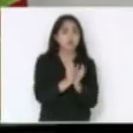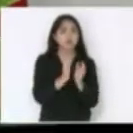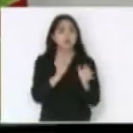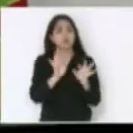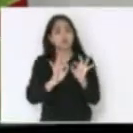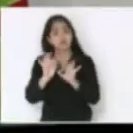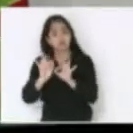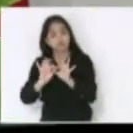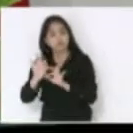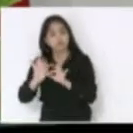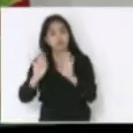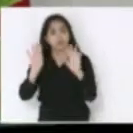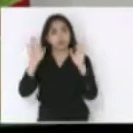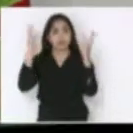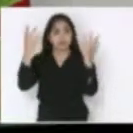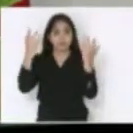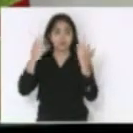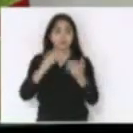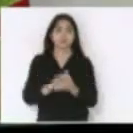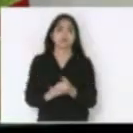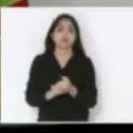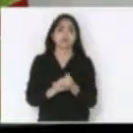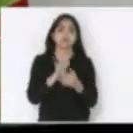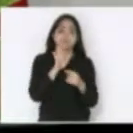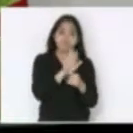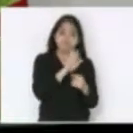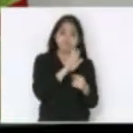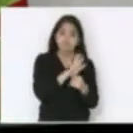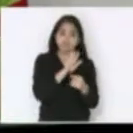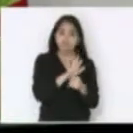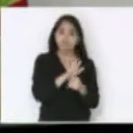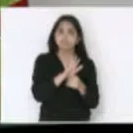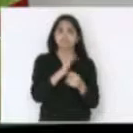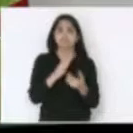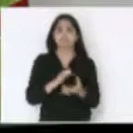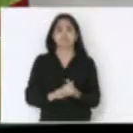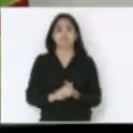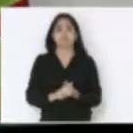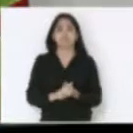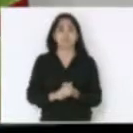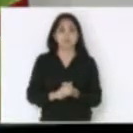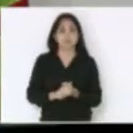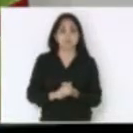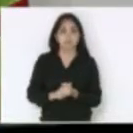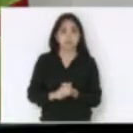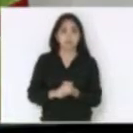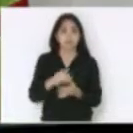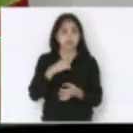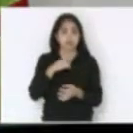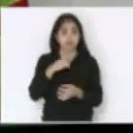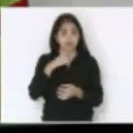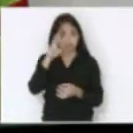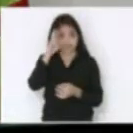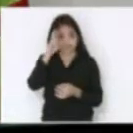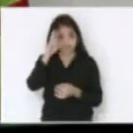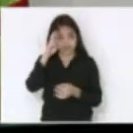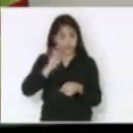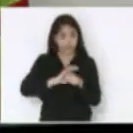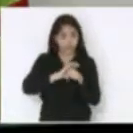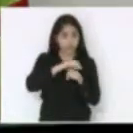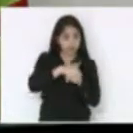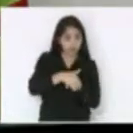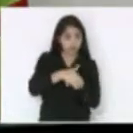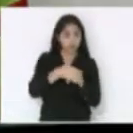organizações do município que ajudaram muito e fizeram este ajudar a construir este belo evento tivemos na quinta noite em